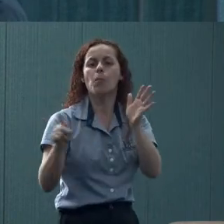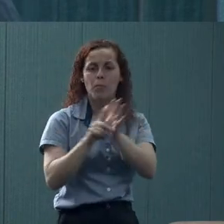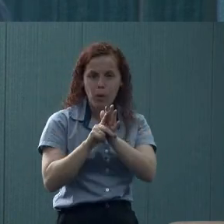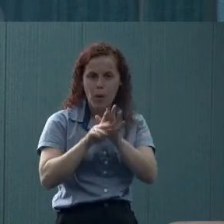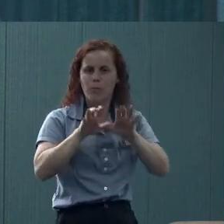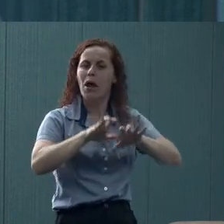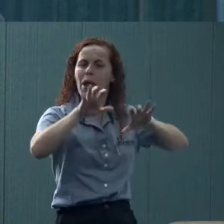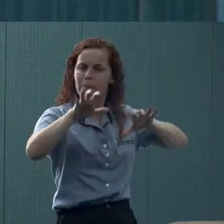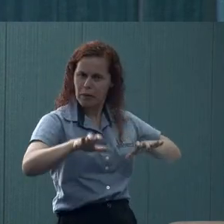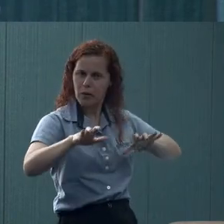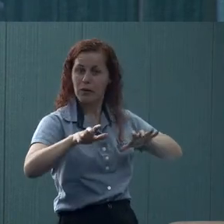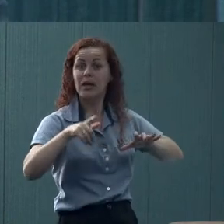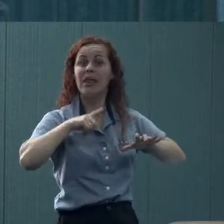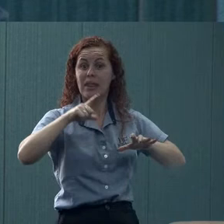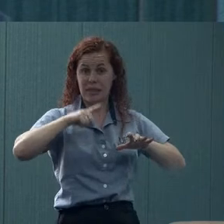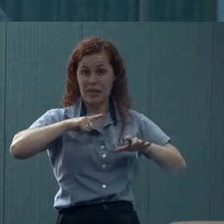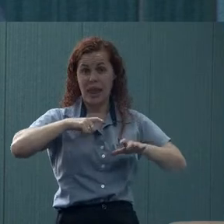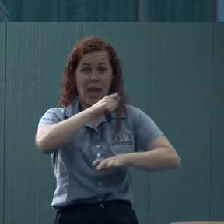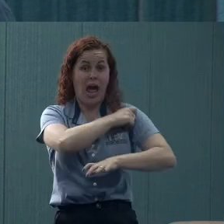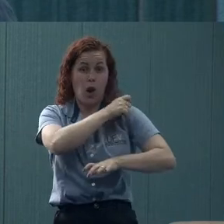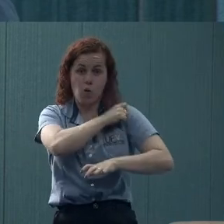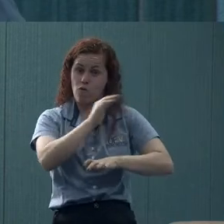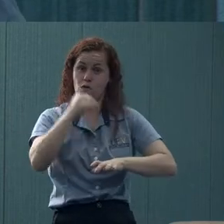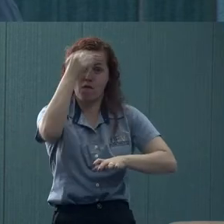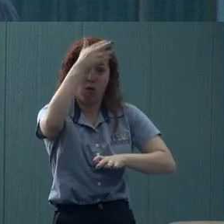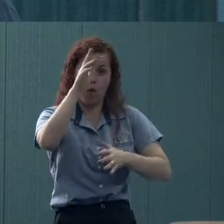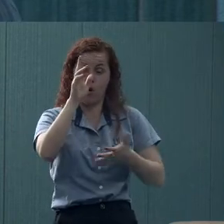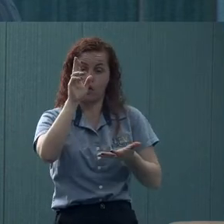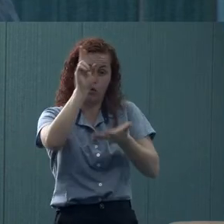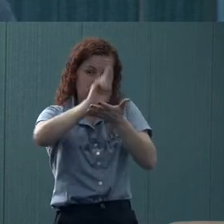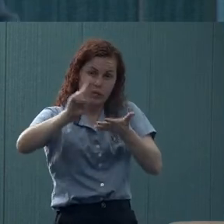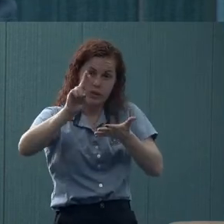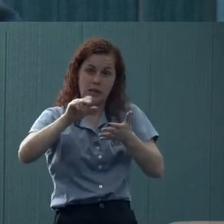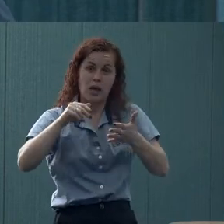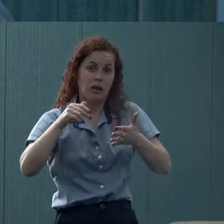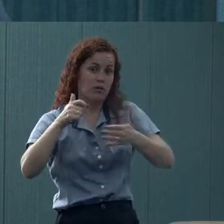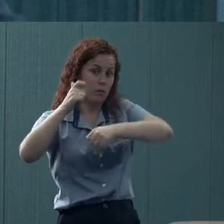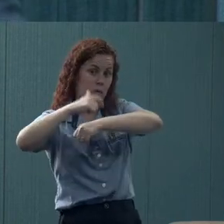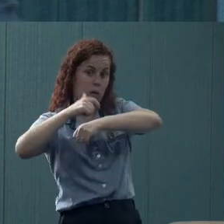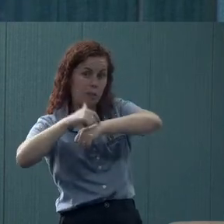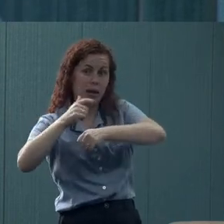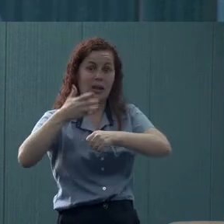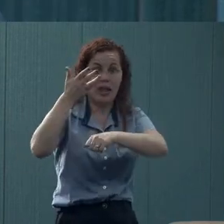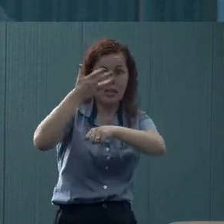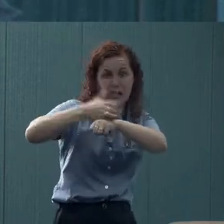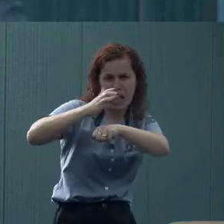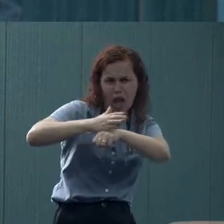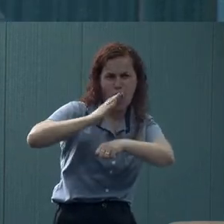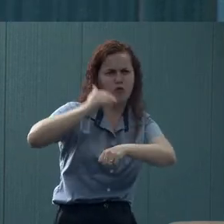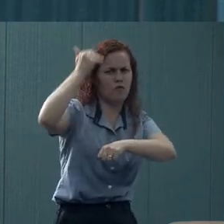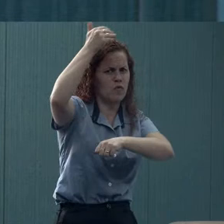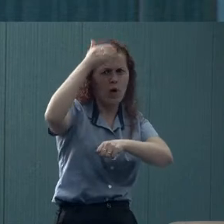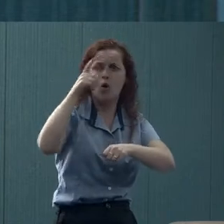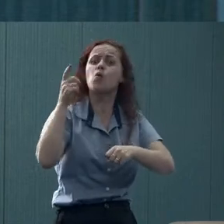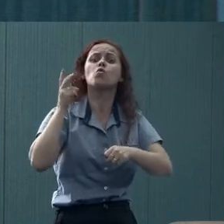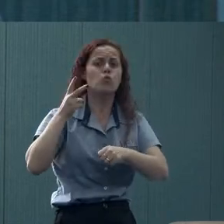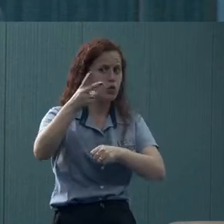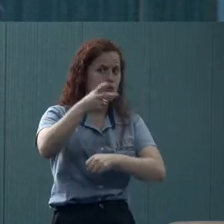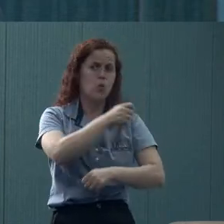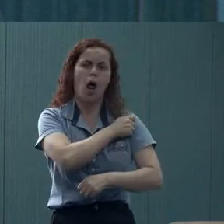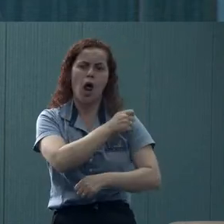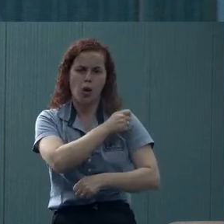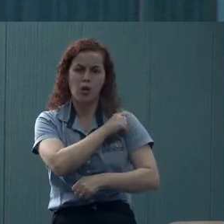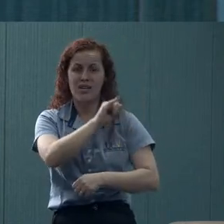que, às vezes, estão fora da Universidade de Viçosa por algum momento. Estão fazendo estágio fora. Continuam sendo estudantes.